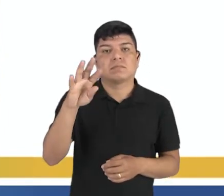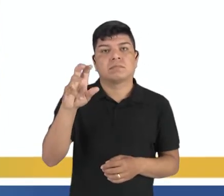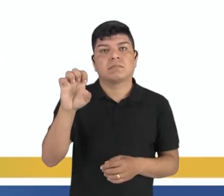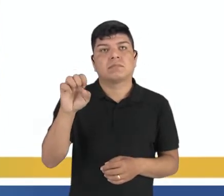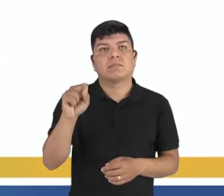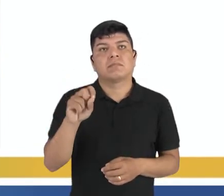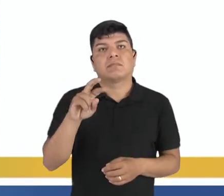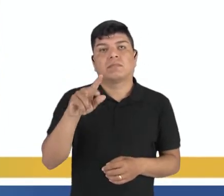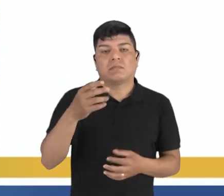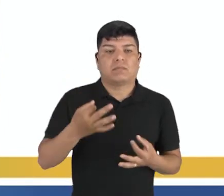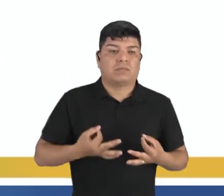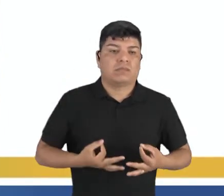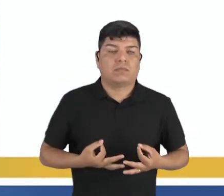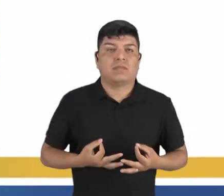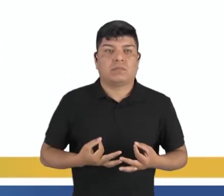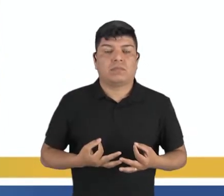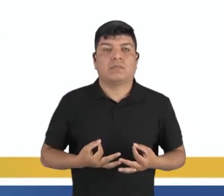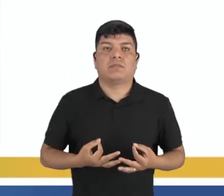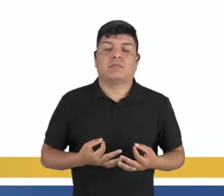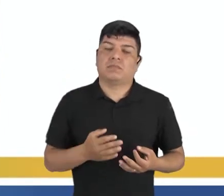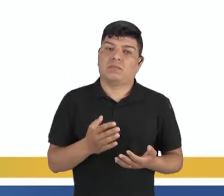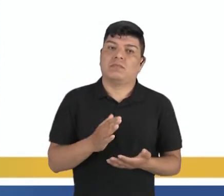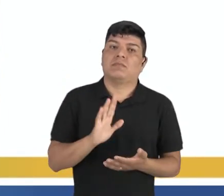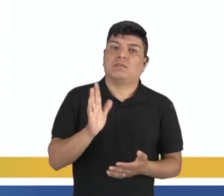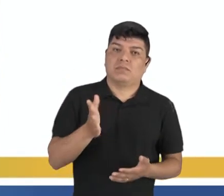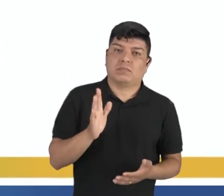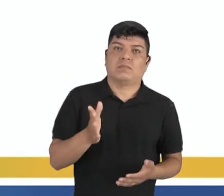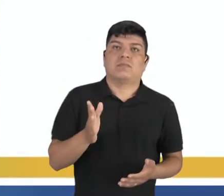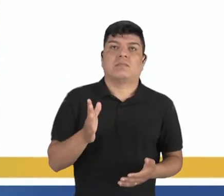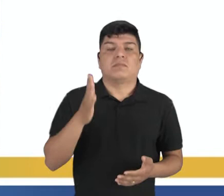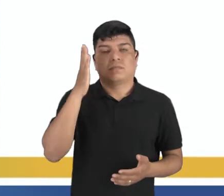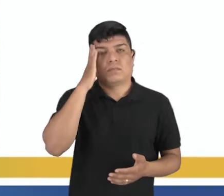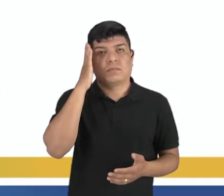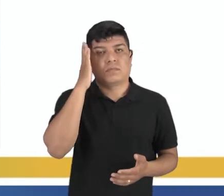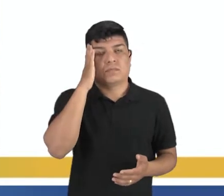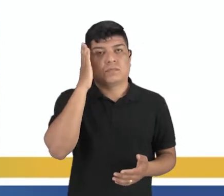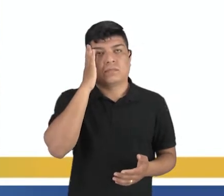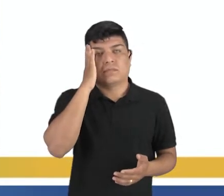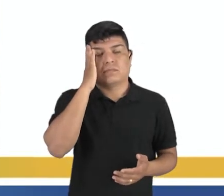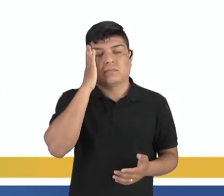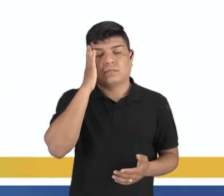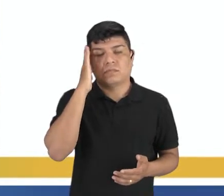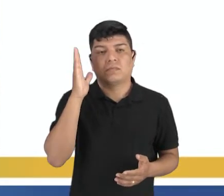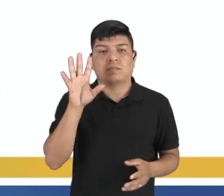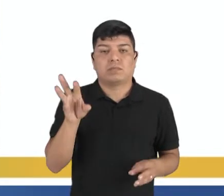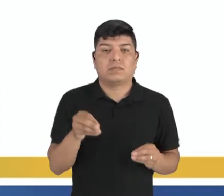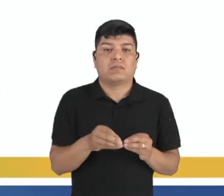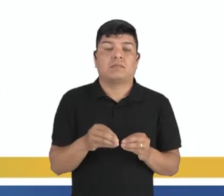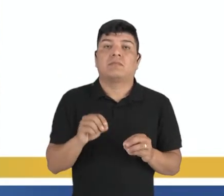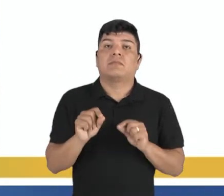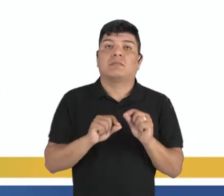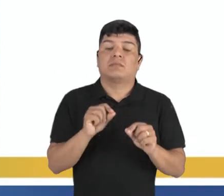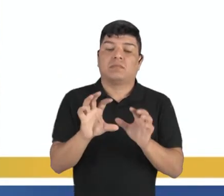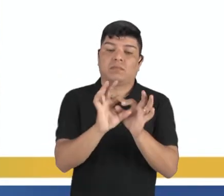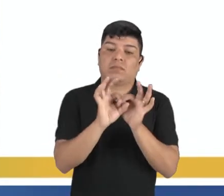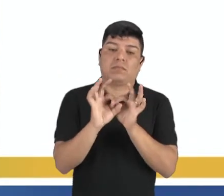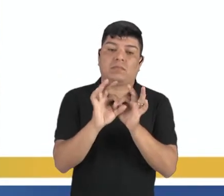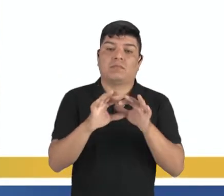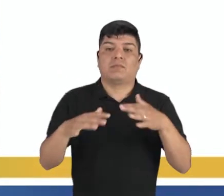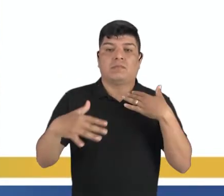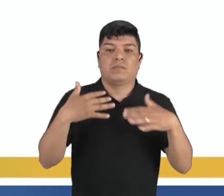ou qualquer tipo de meditação, sabe que a chave para uma prática completa é unir os movimentos